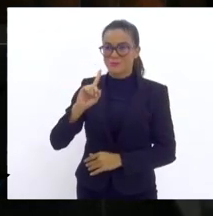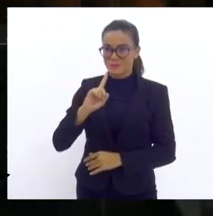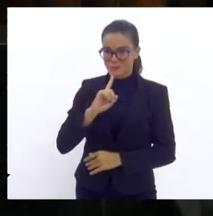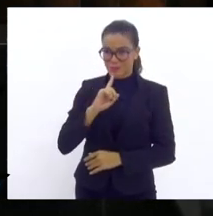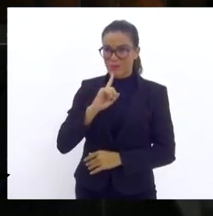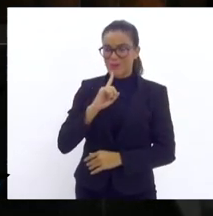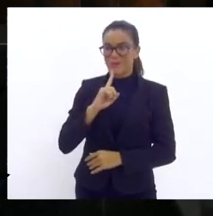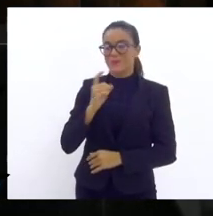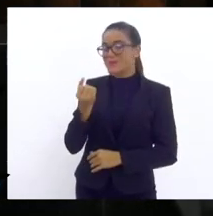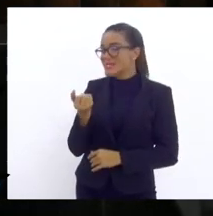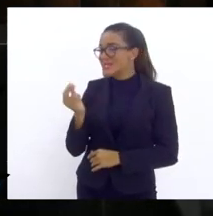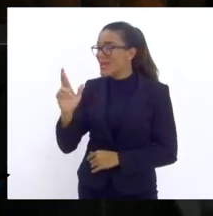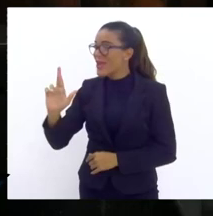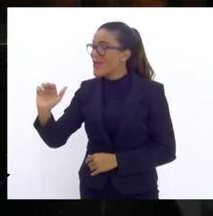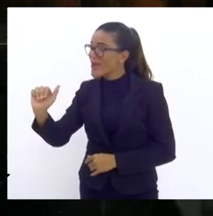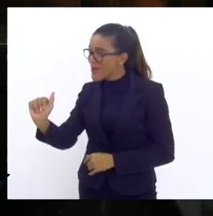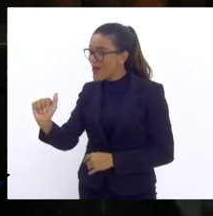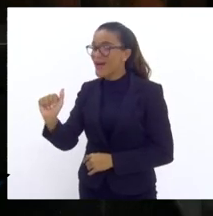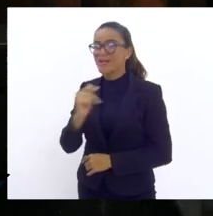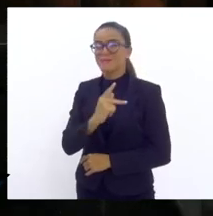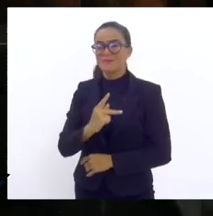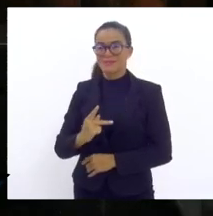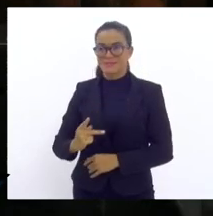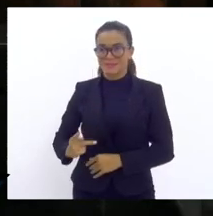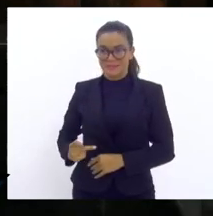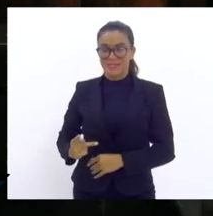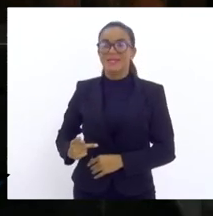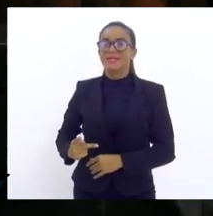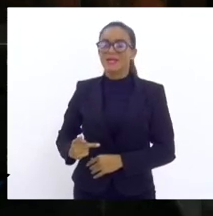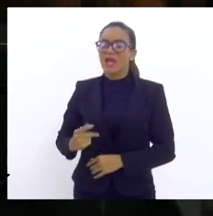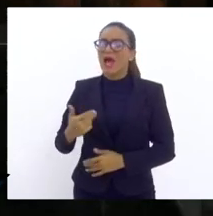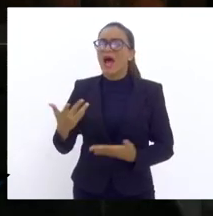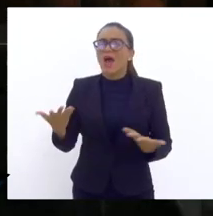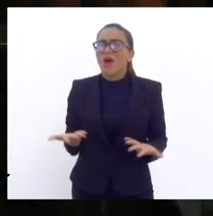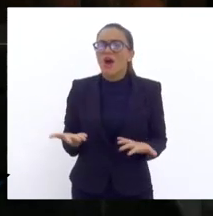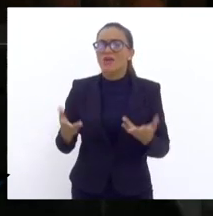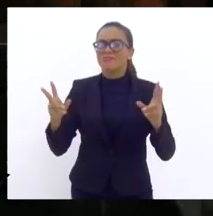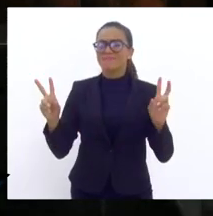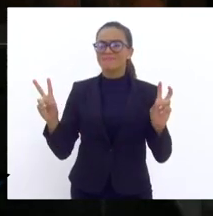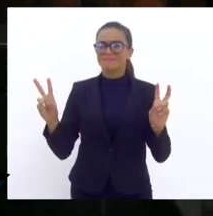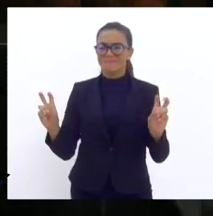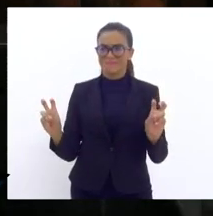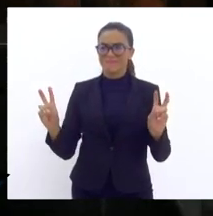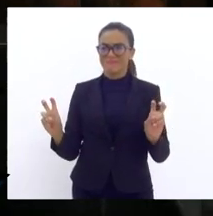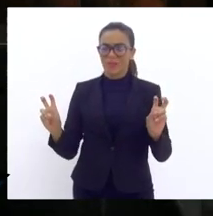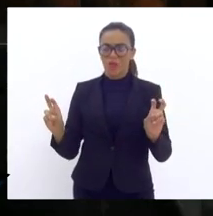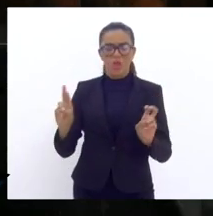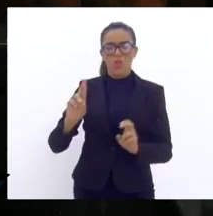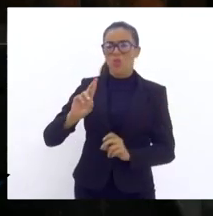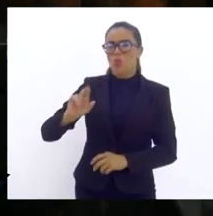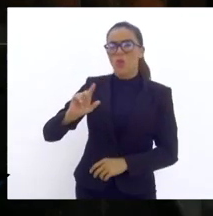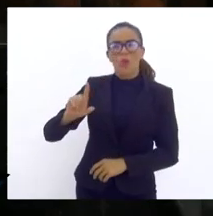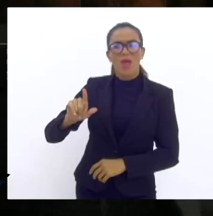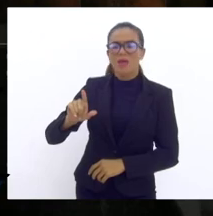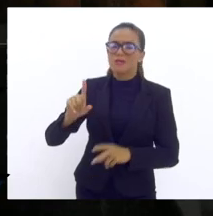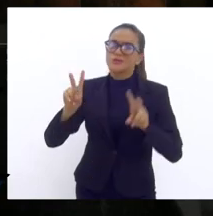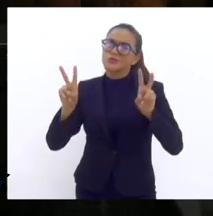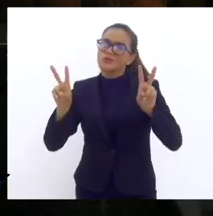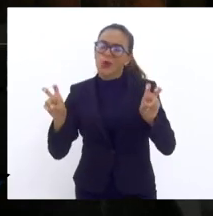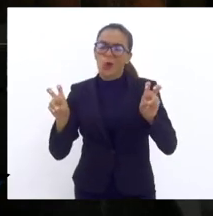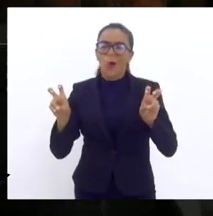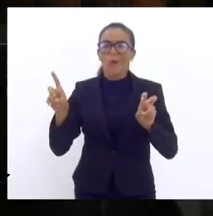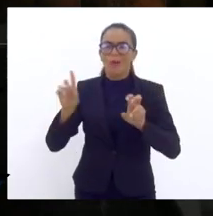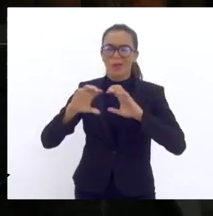Senhora Presidente, o tema que me traz aqui não é a concessão do Maracanã,